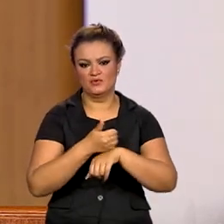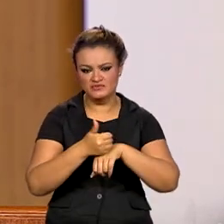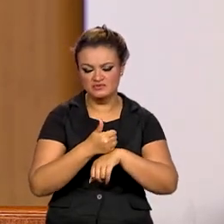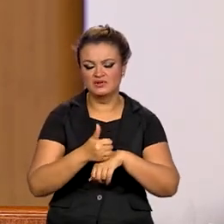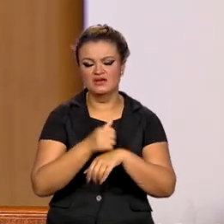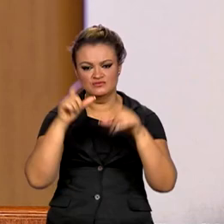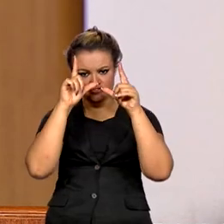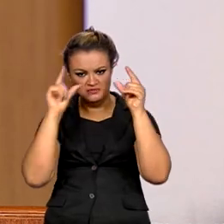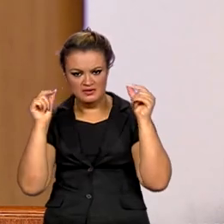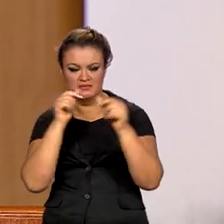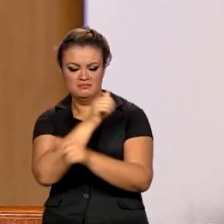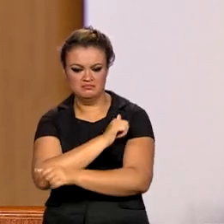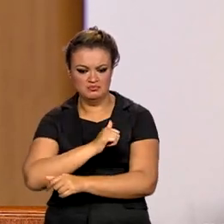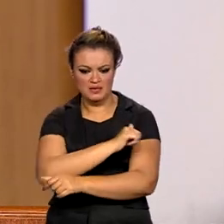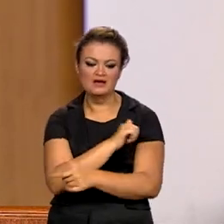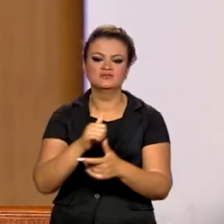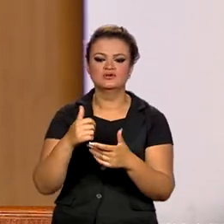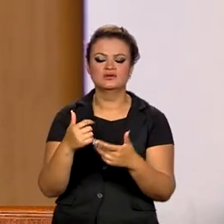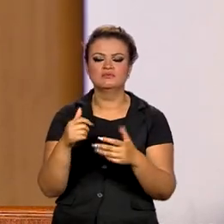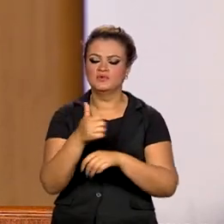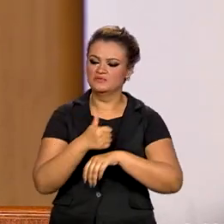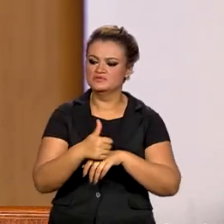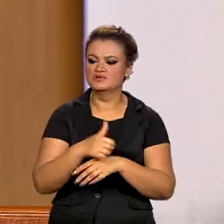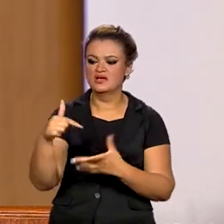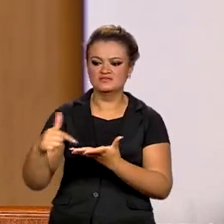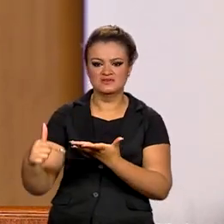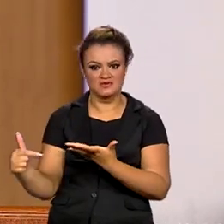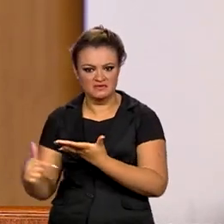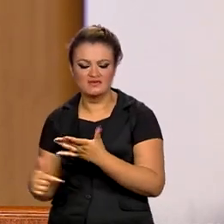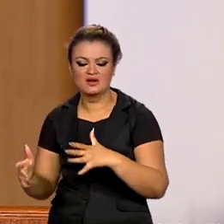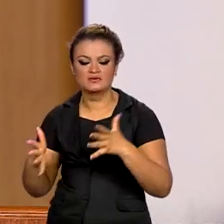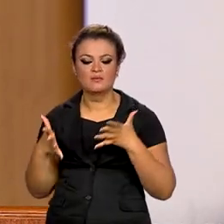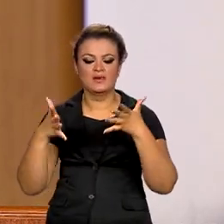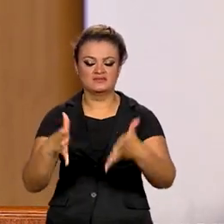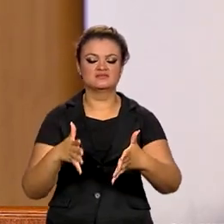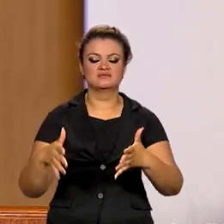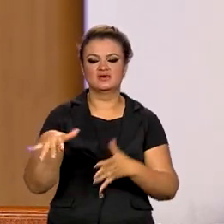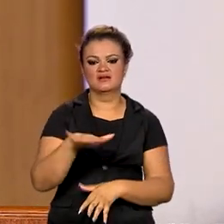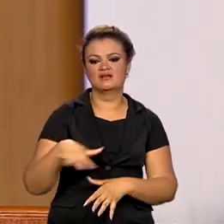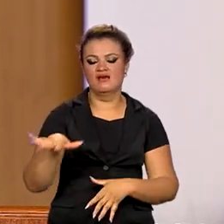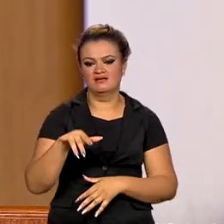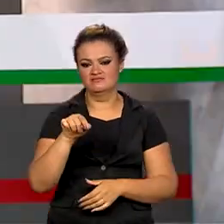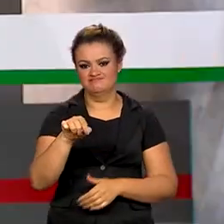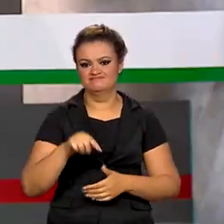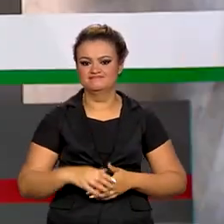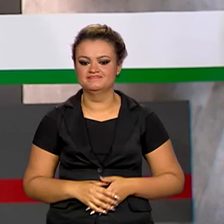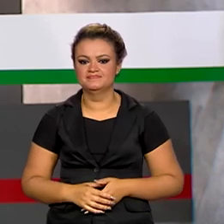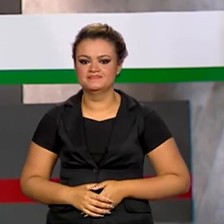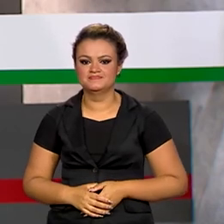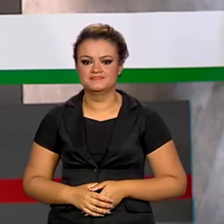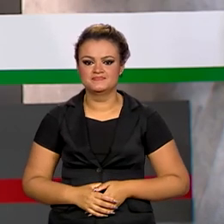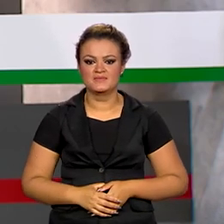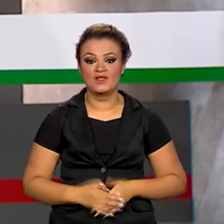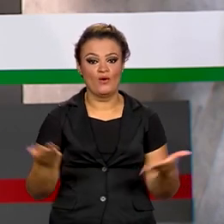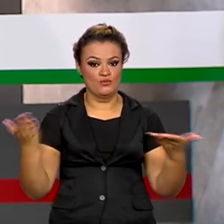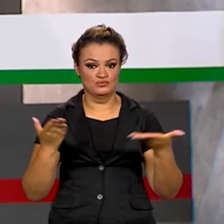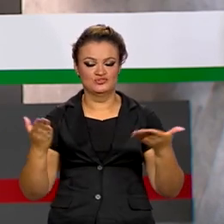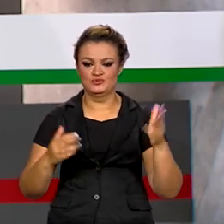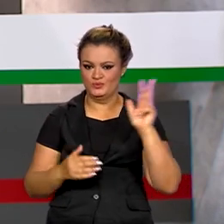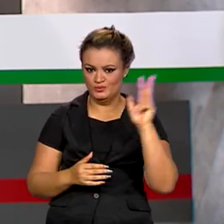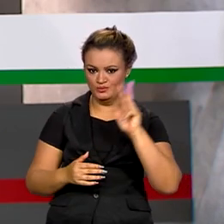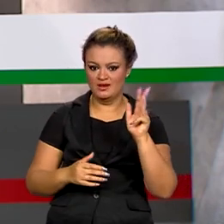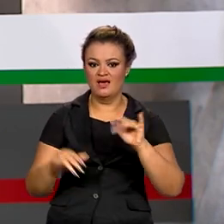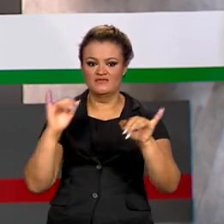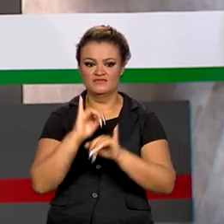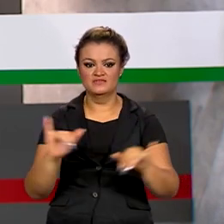enfermagem, dos vários profissionais que atuam no campo da enfermagem. E hoje, o presidente